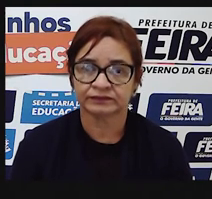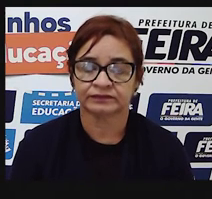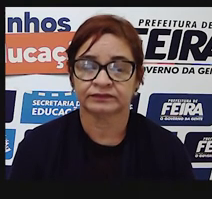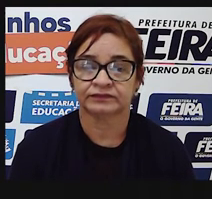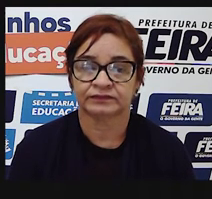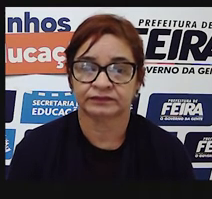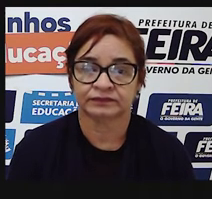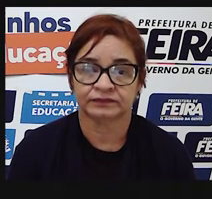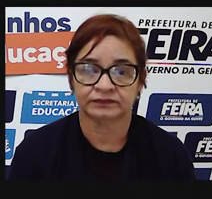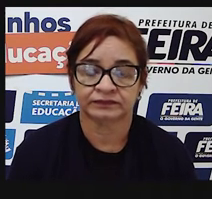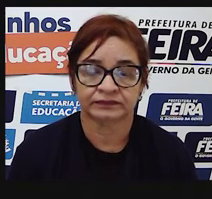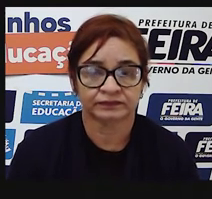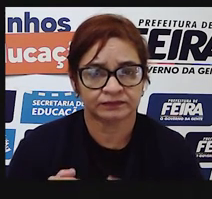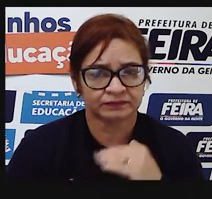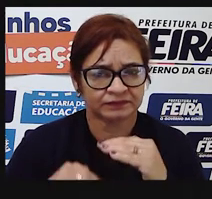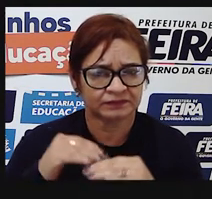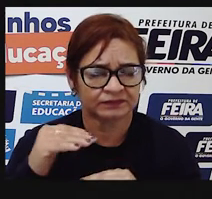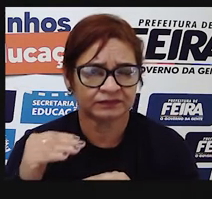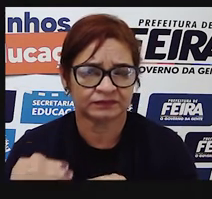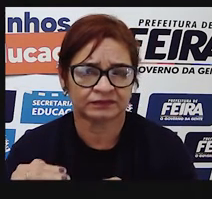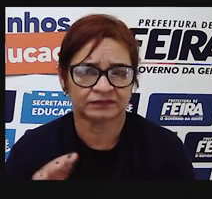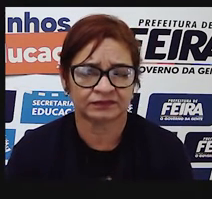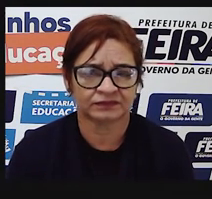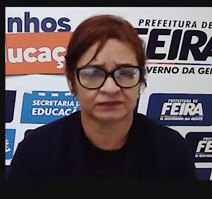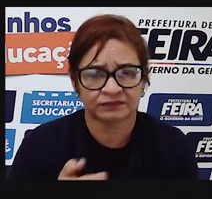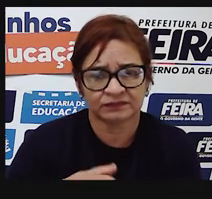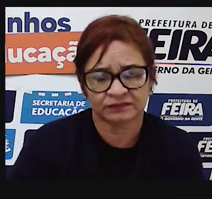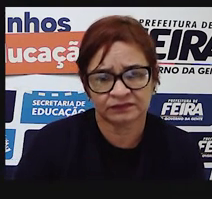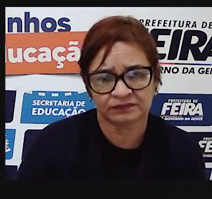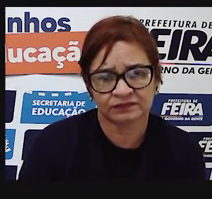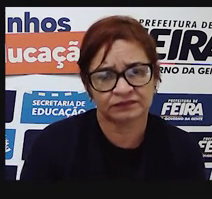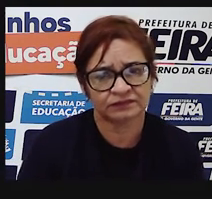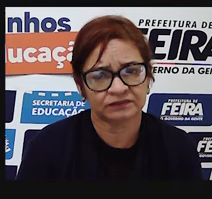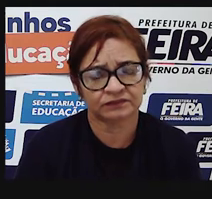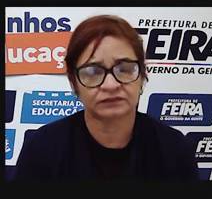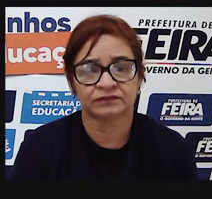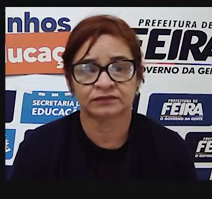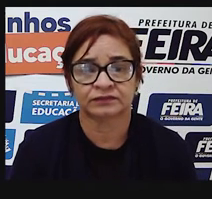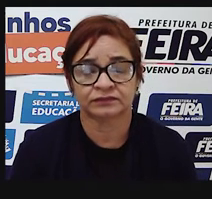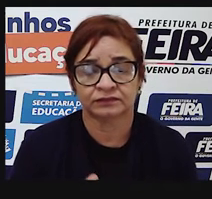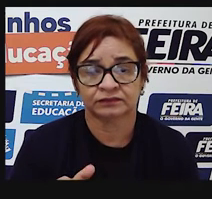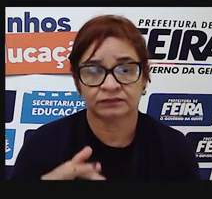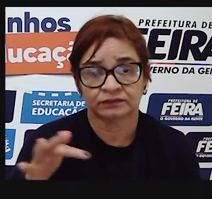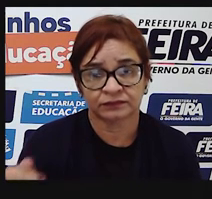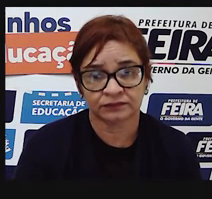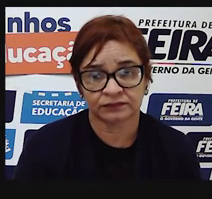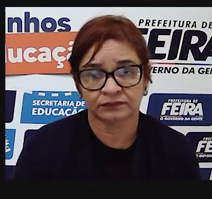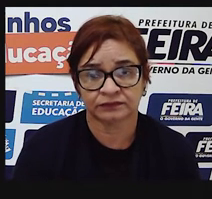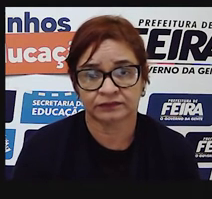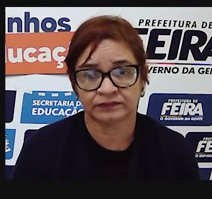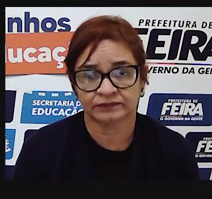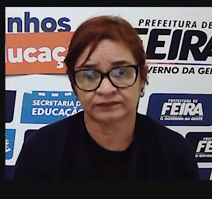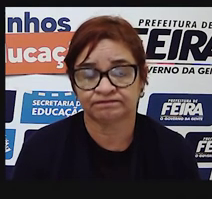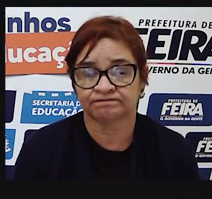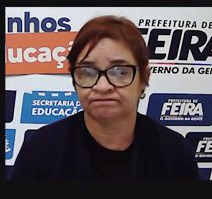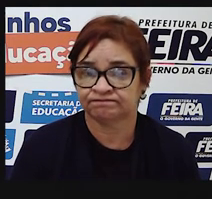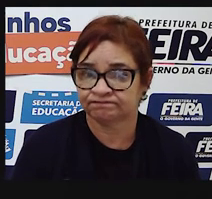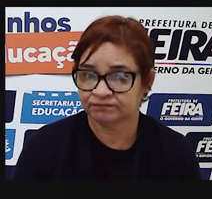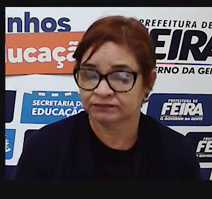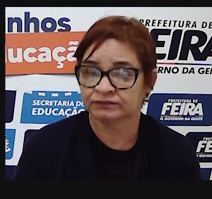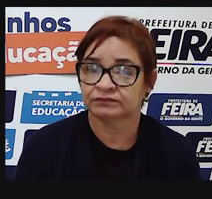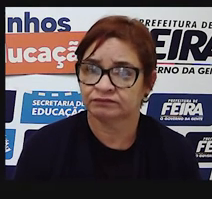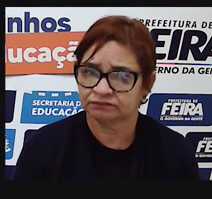questionar o uso da mal escrita no bilhete. E, no final, ele exclama, é erro grave,